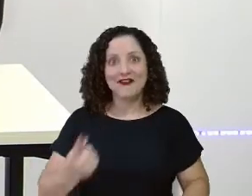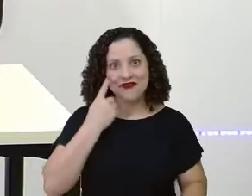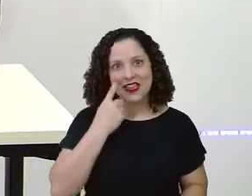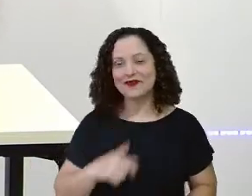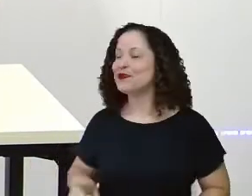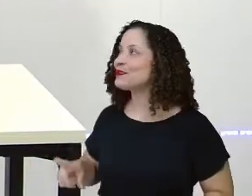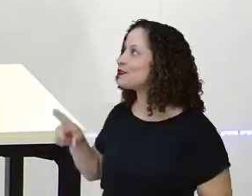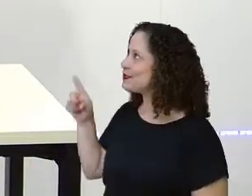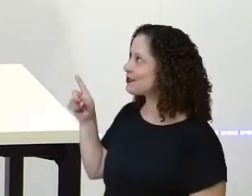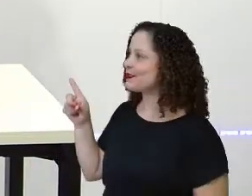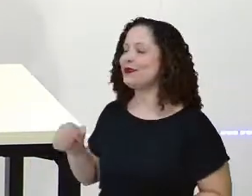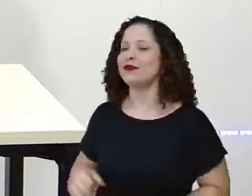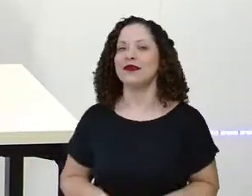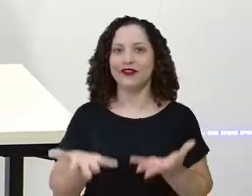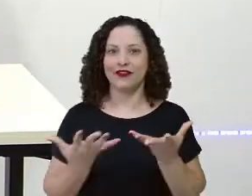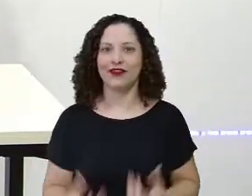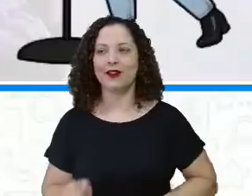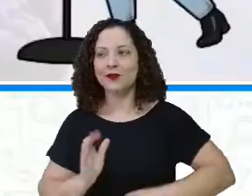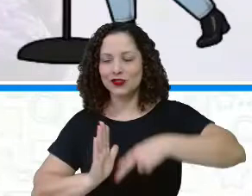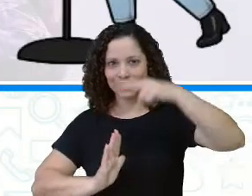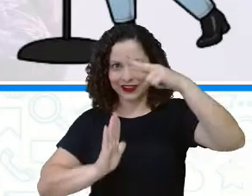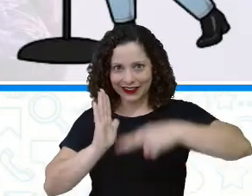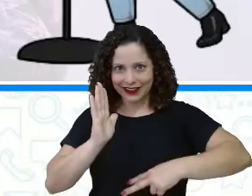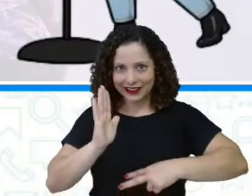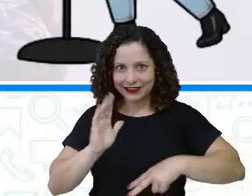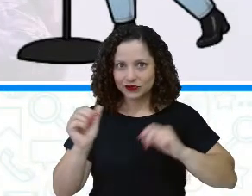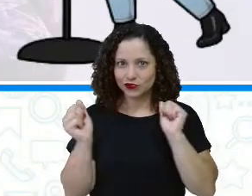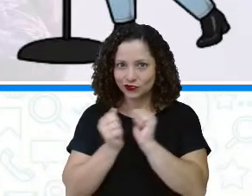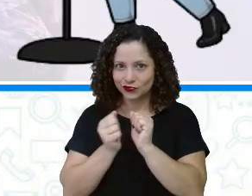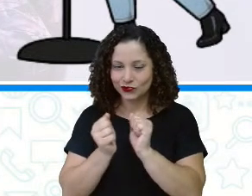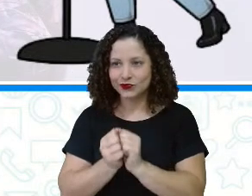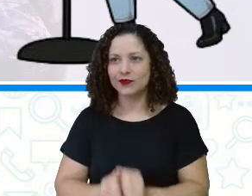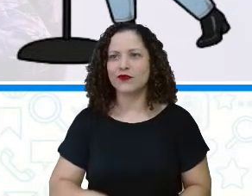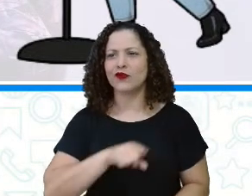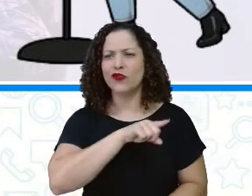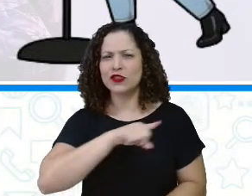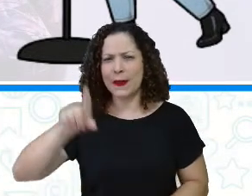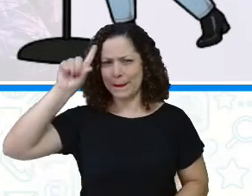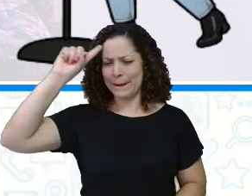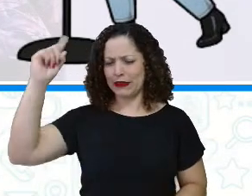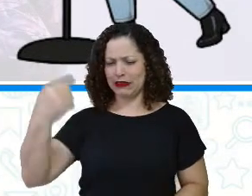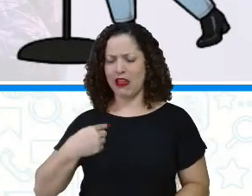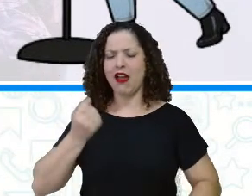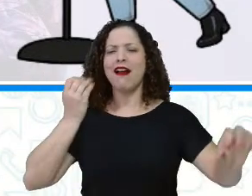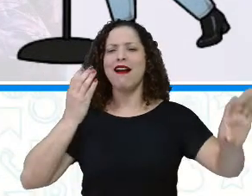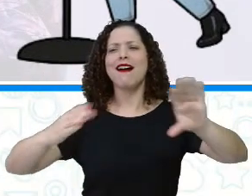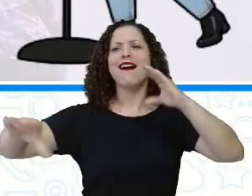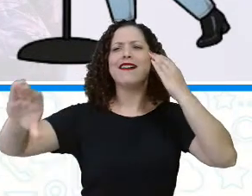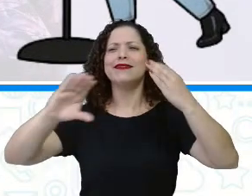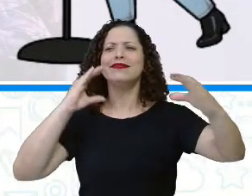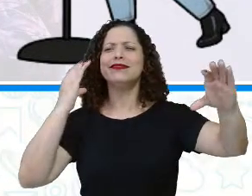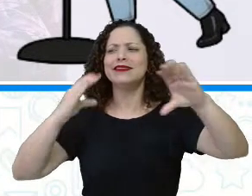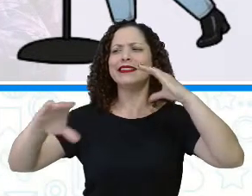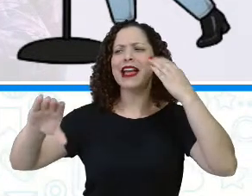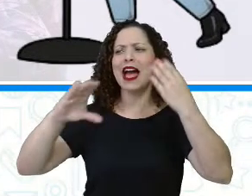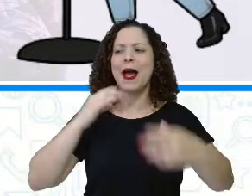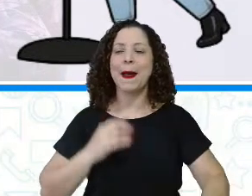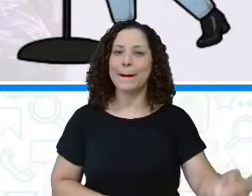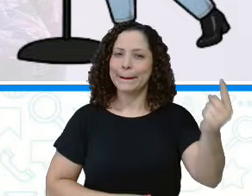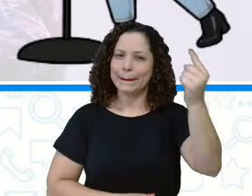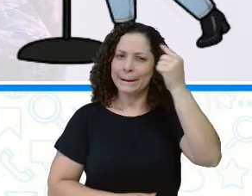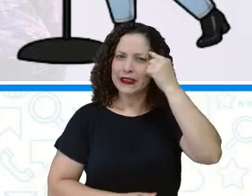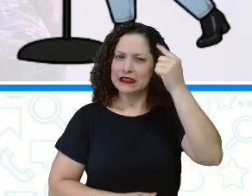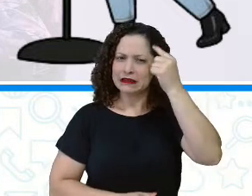quadrinha que a gente escolheu. Vamos ler comigo? Você me mandou cantar, pensando que não